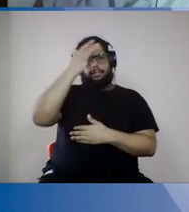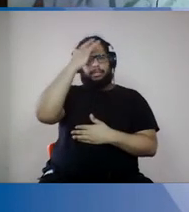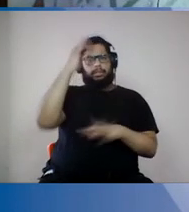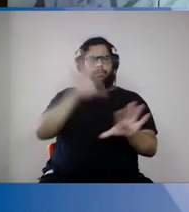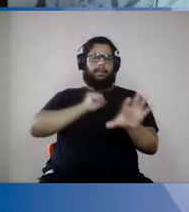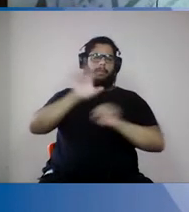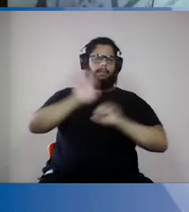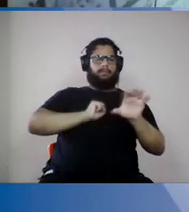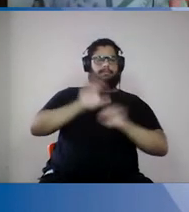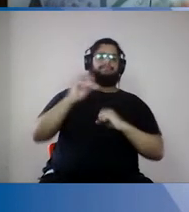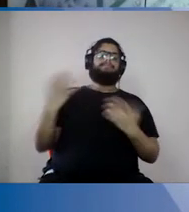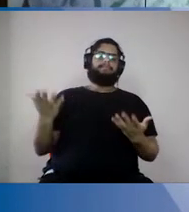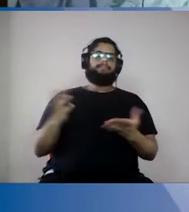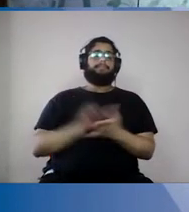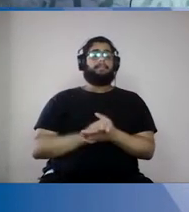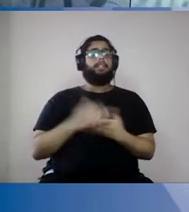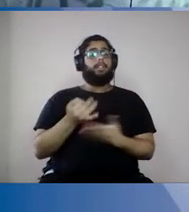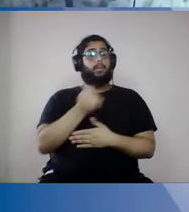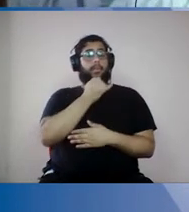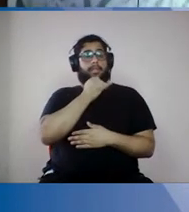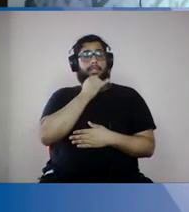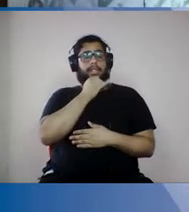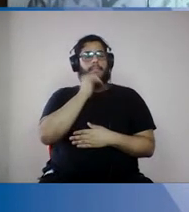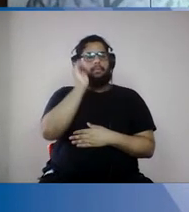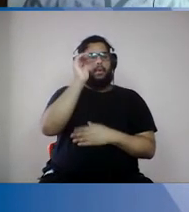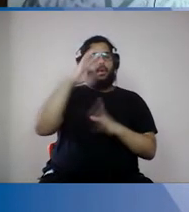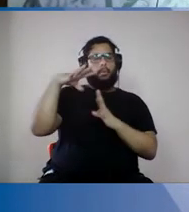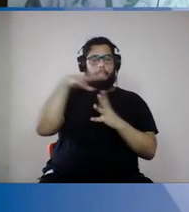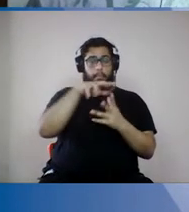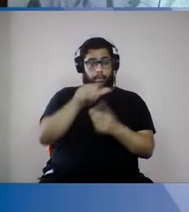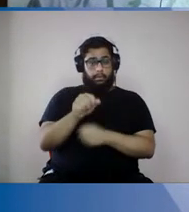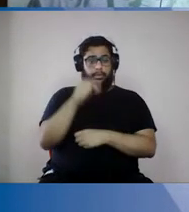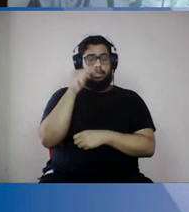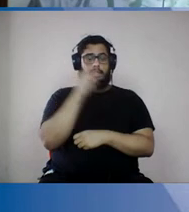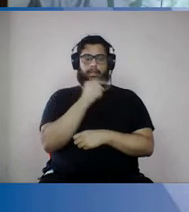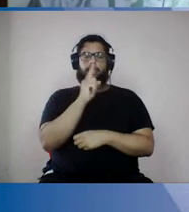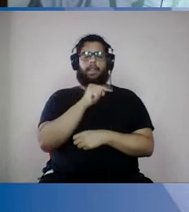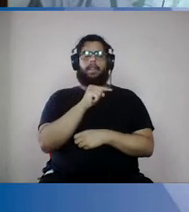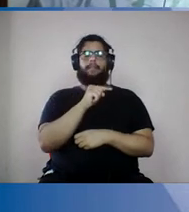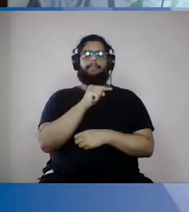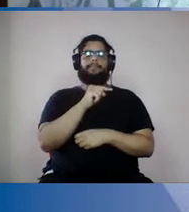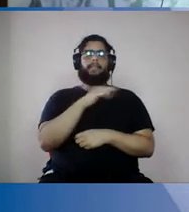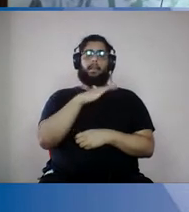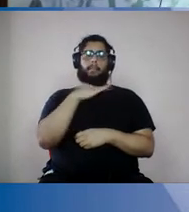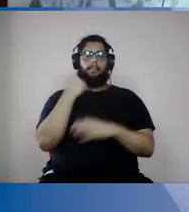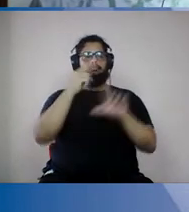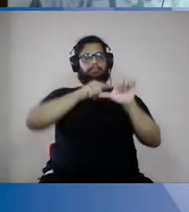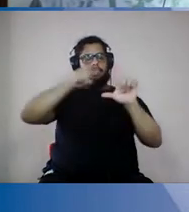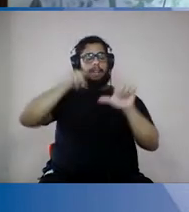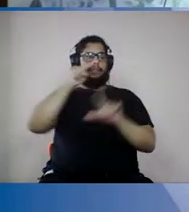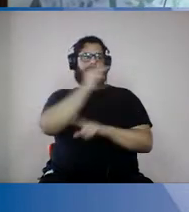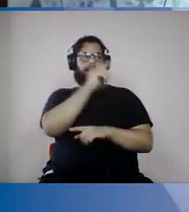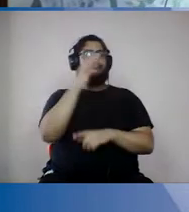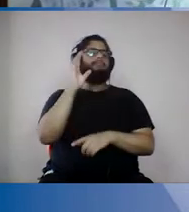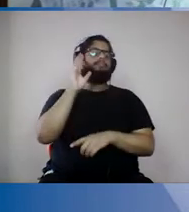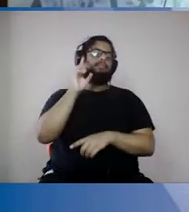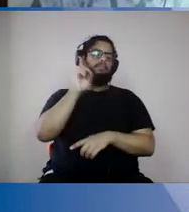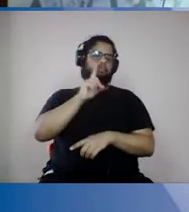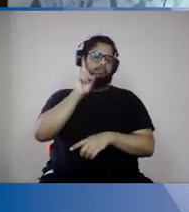Então, só para ter um exemplo internacional, essa aqui é a curva de mortes por Covid-19 dos Estados Unidos.